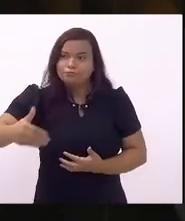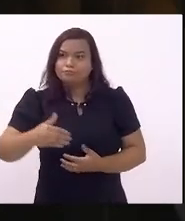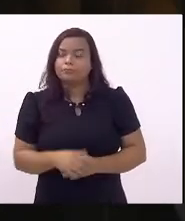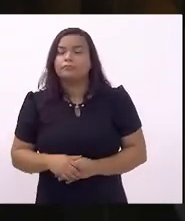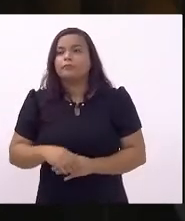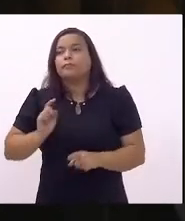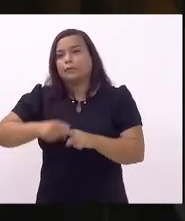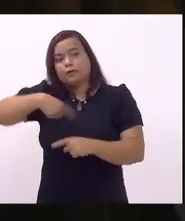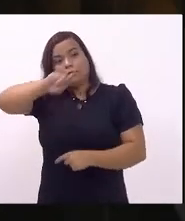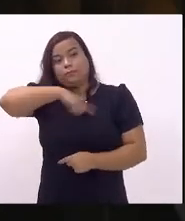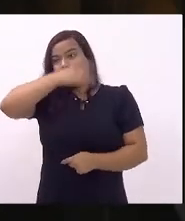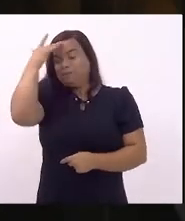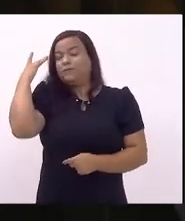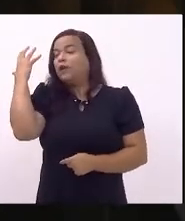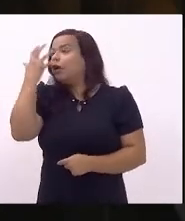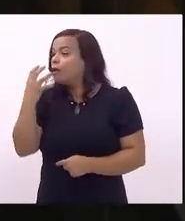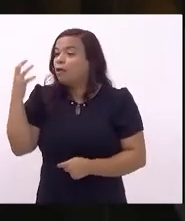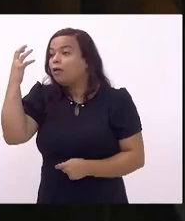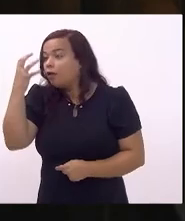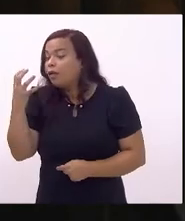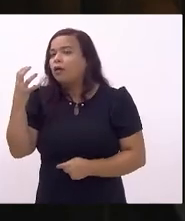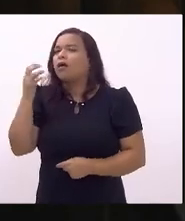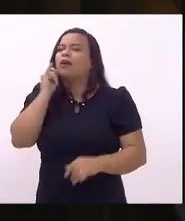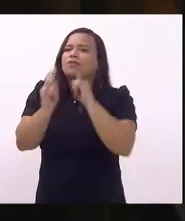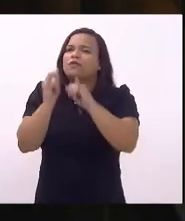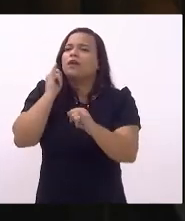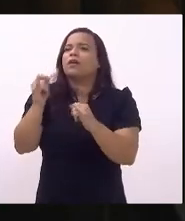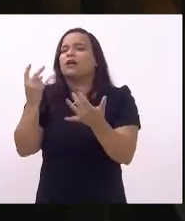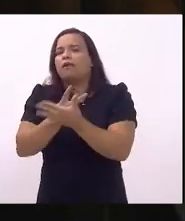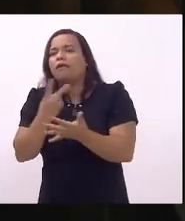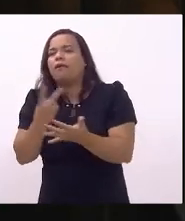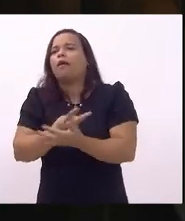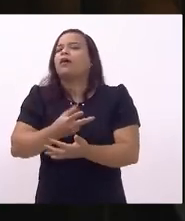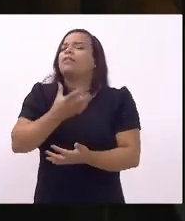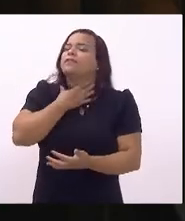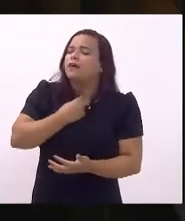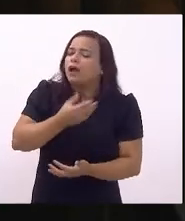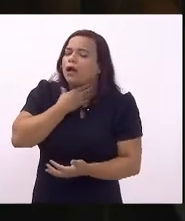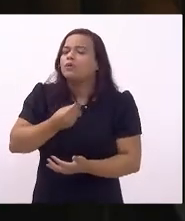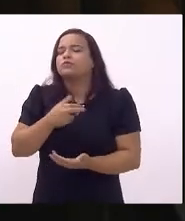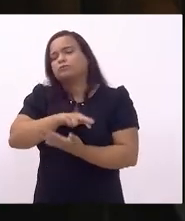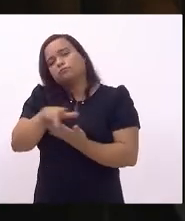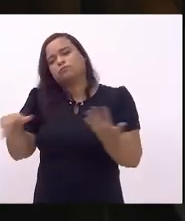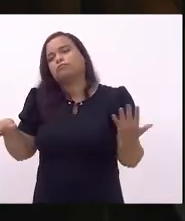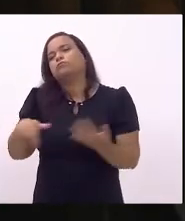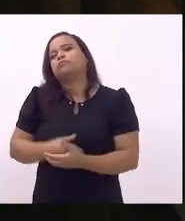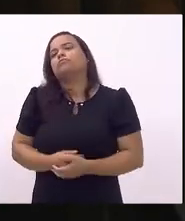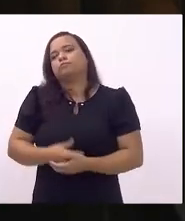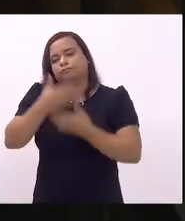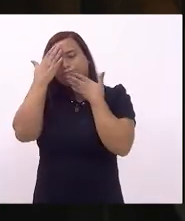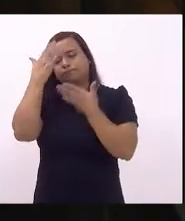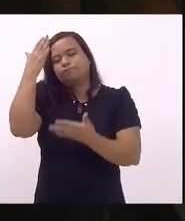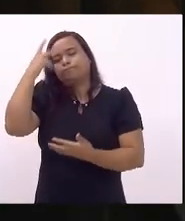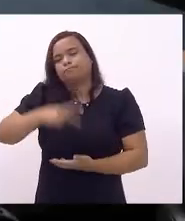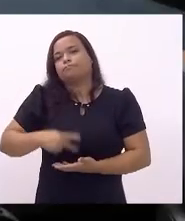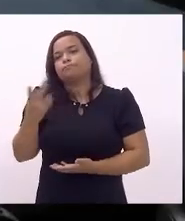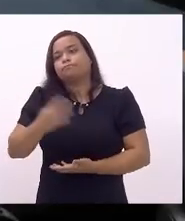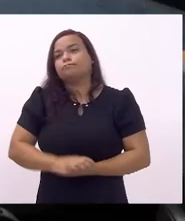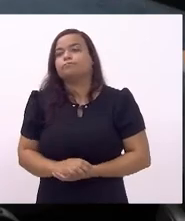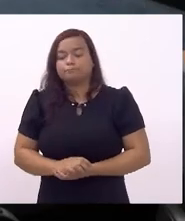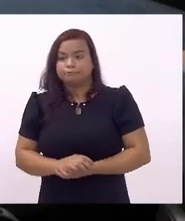não se encantem com fake news com falsas notícias com informações enviesadas muito obrigado presidente Charles Batista